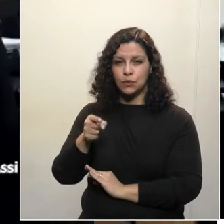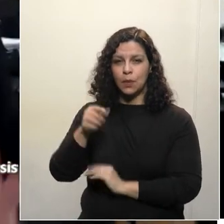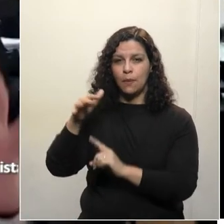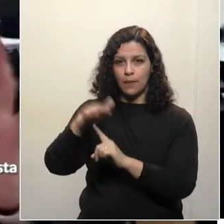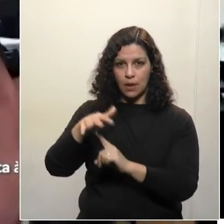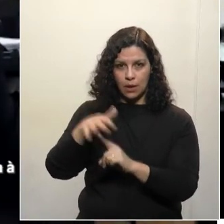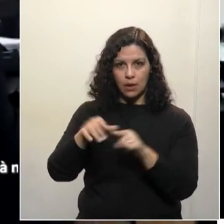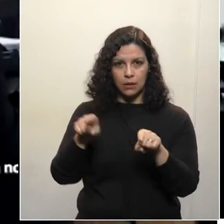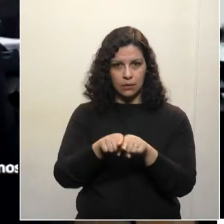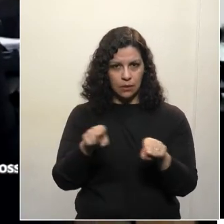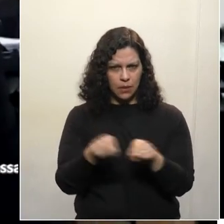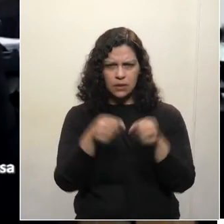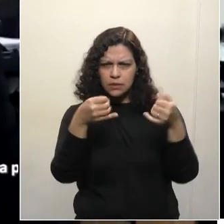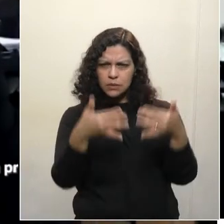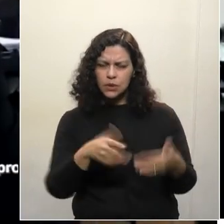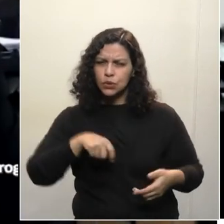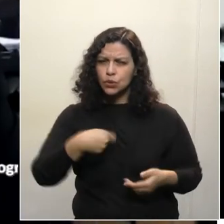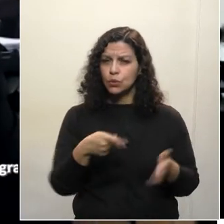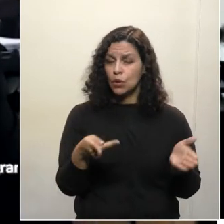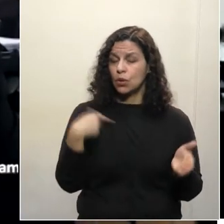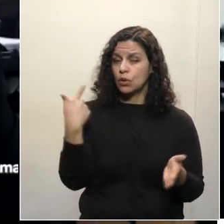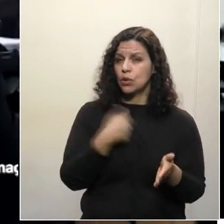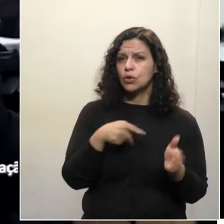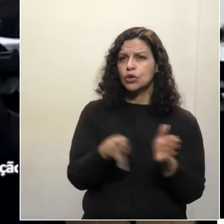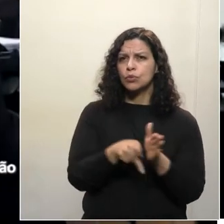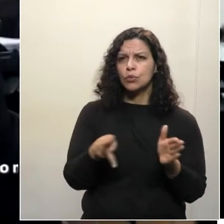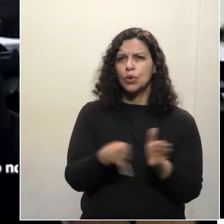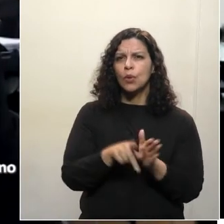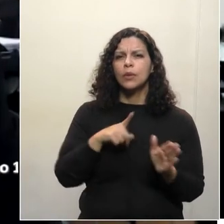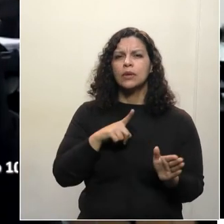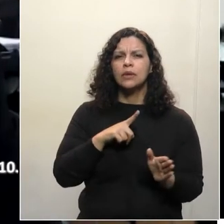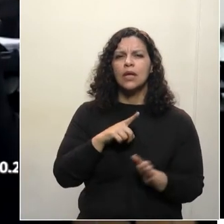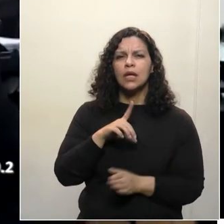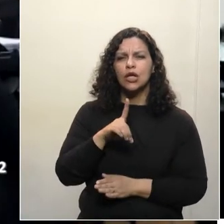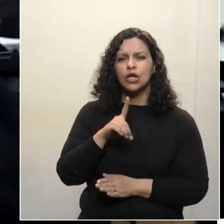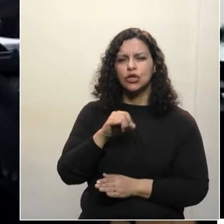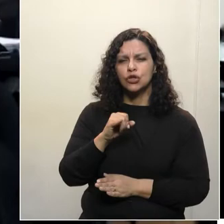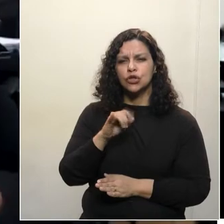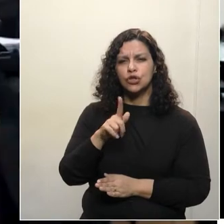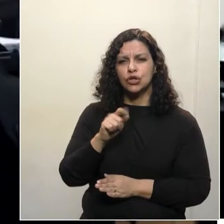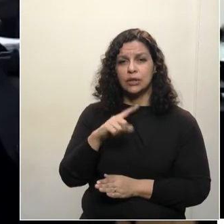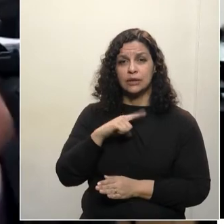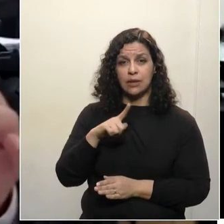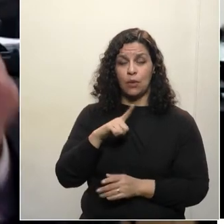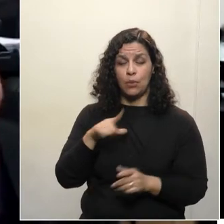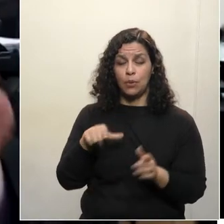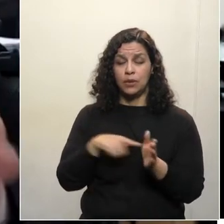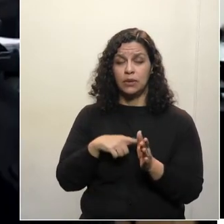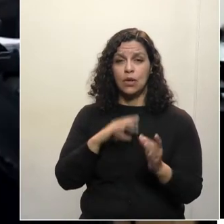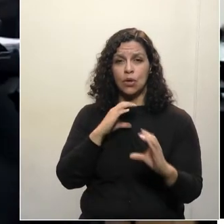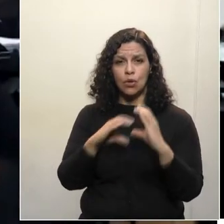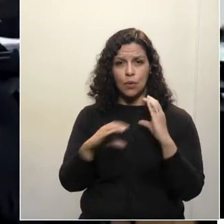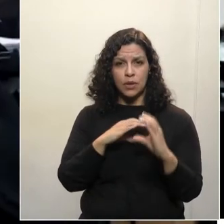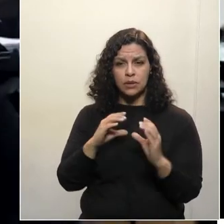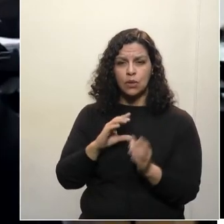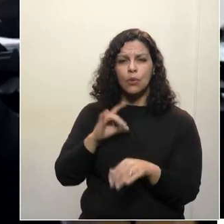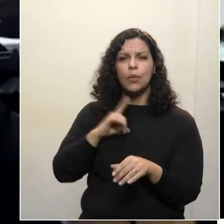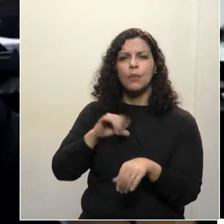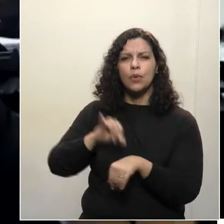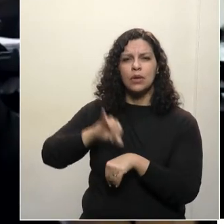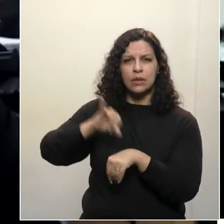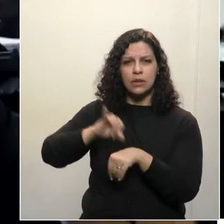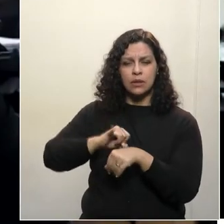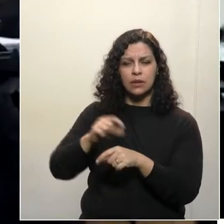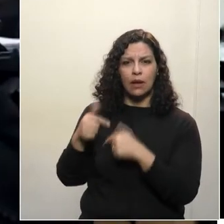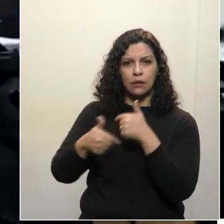O que prevê? Elas vão receber medidores digitais que se comunicam diretamente com a central da operação.